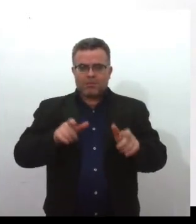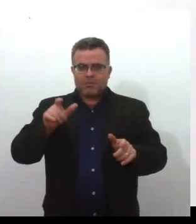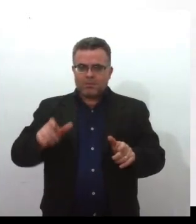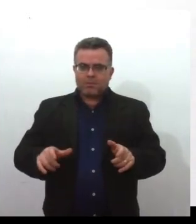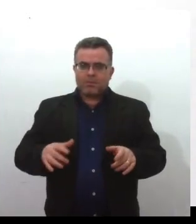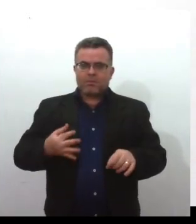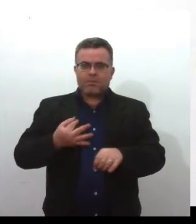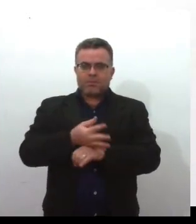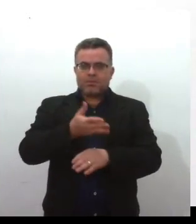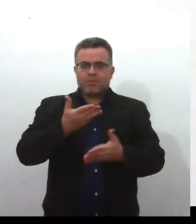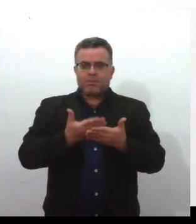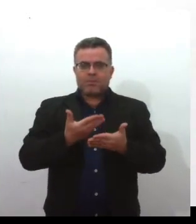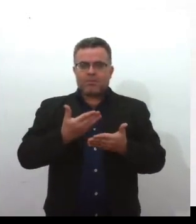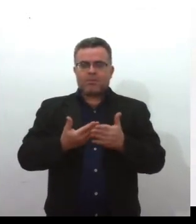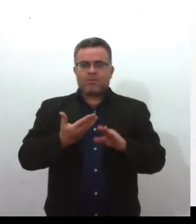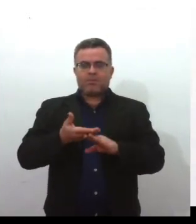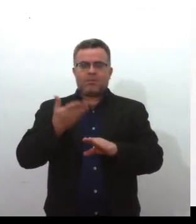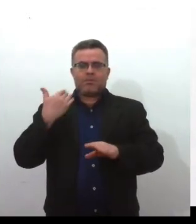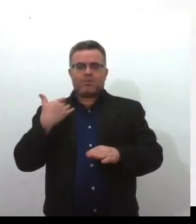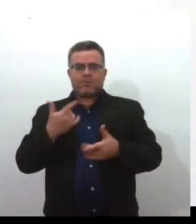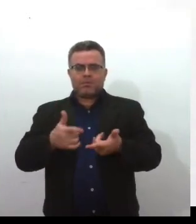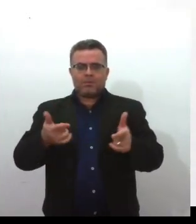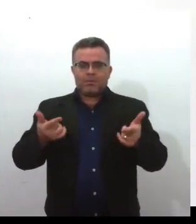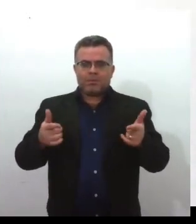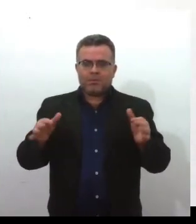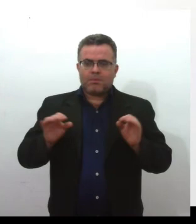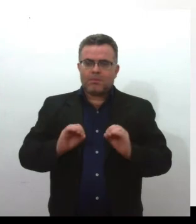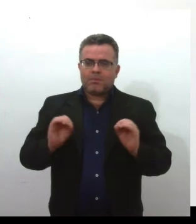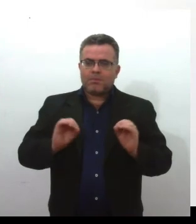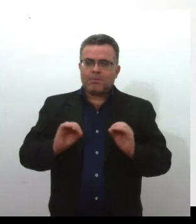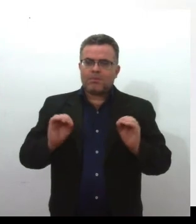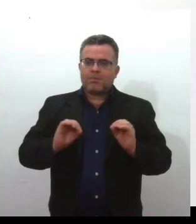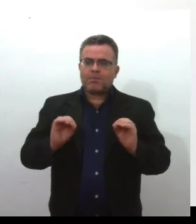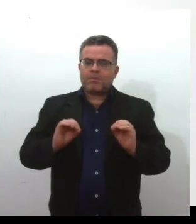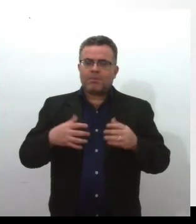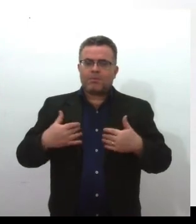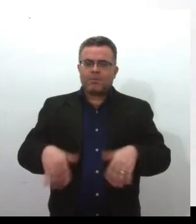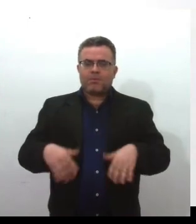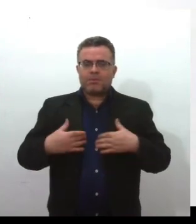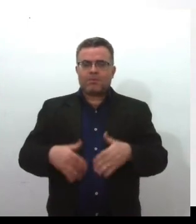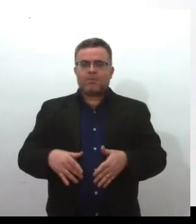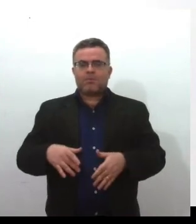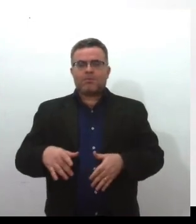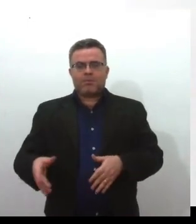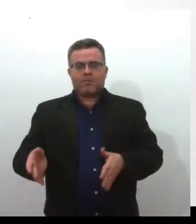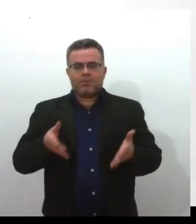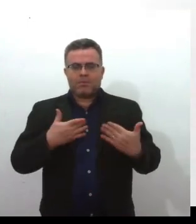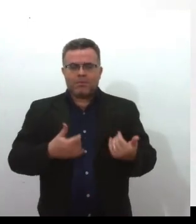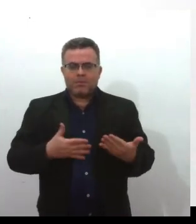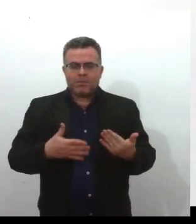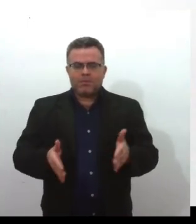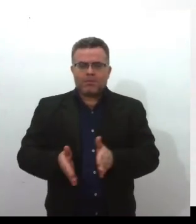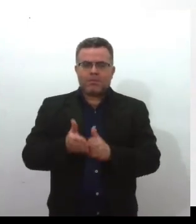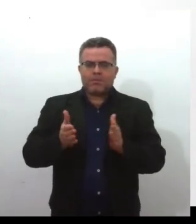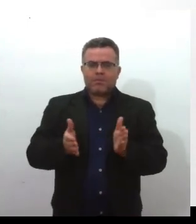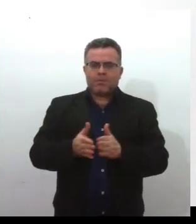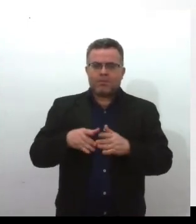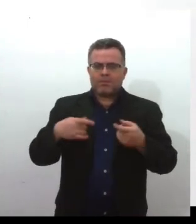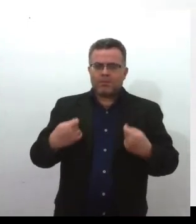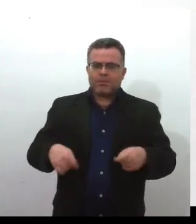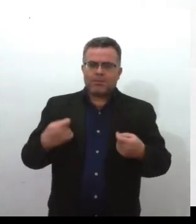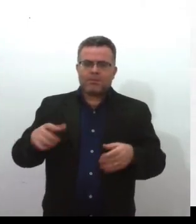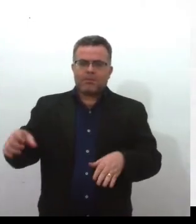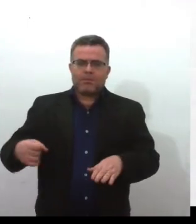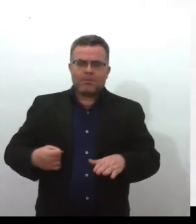faculdade, porque não existia, as mulheres não ingressavam na faculdade, que os jovens mais pobres precisavam ingressar